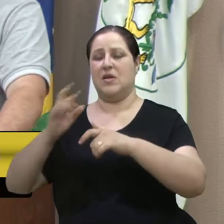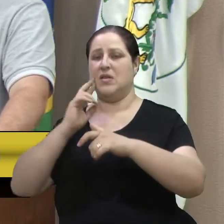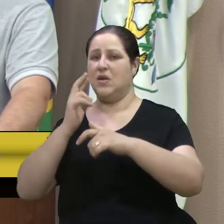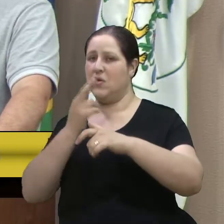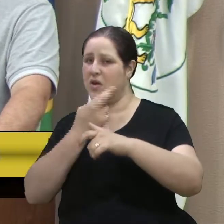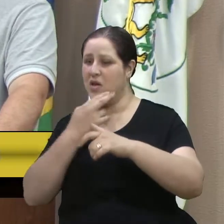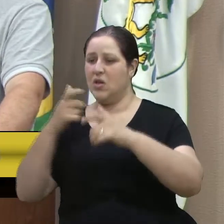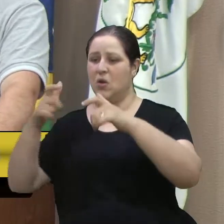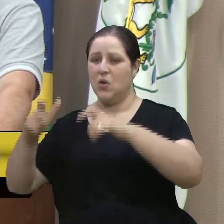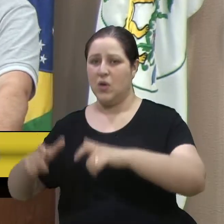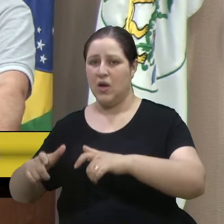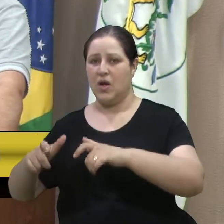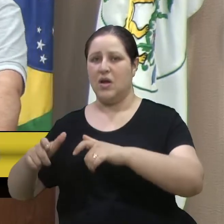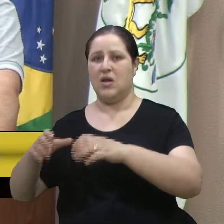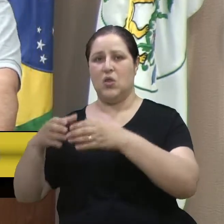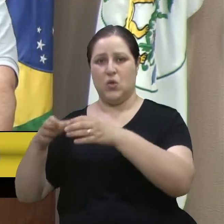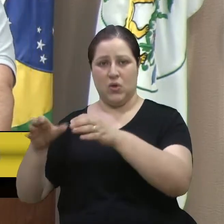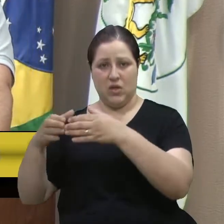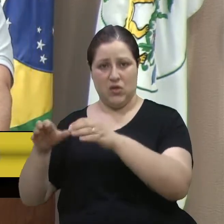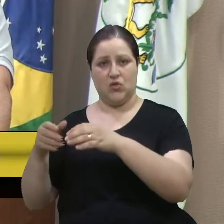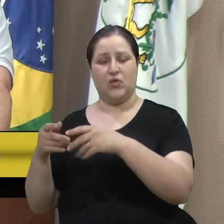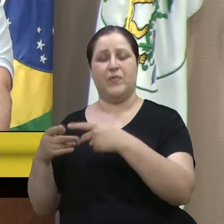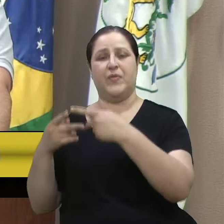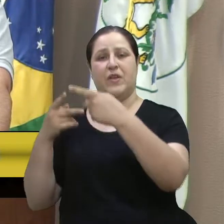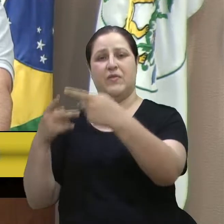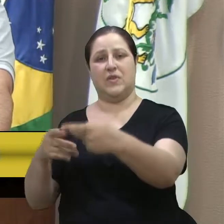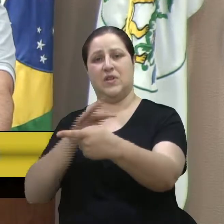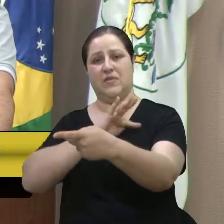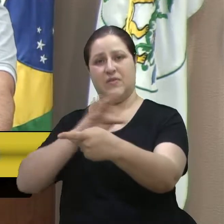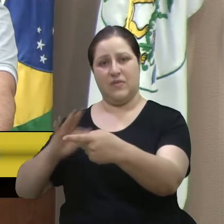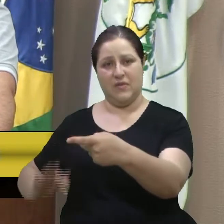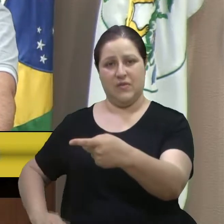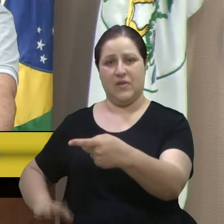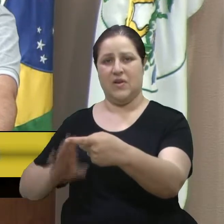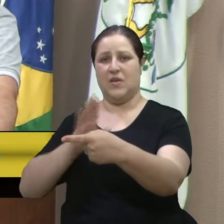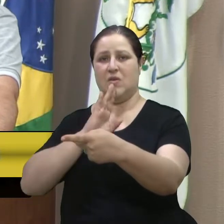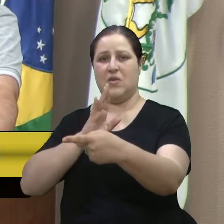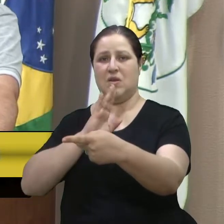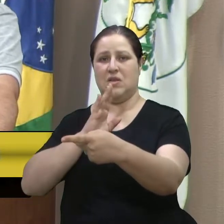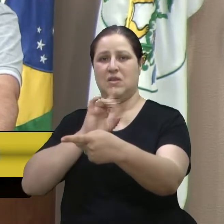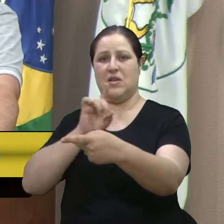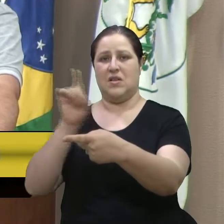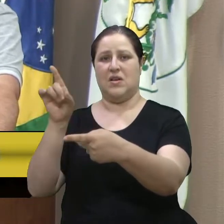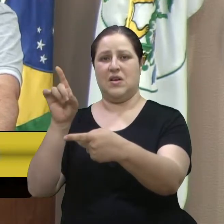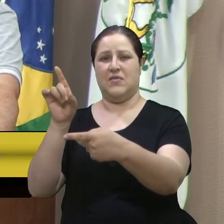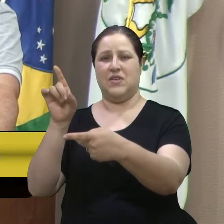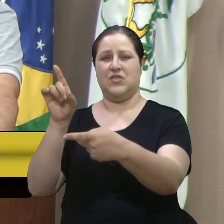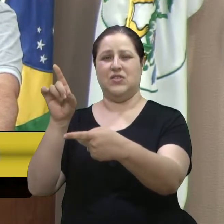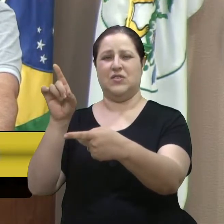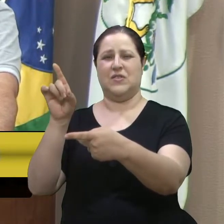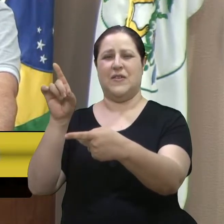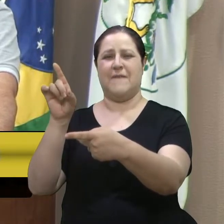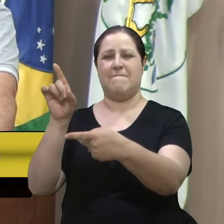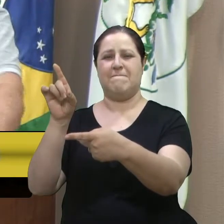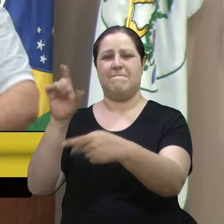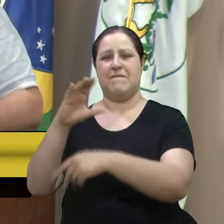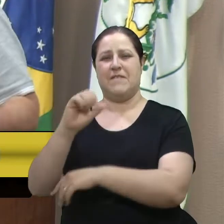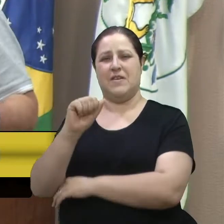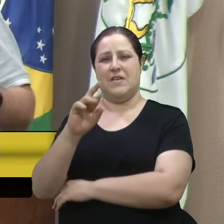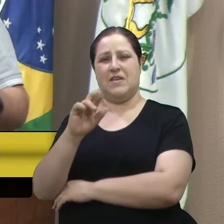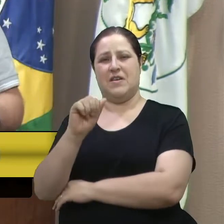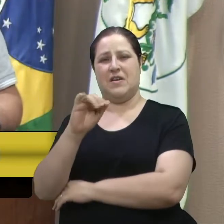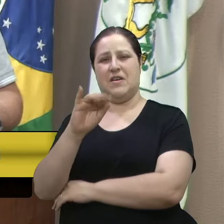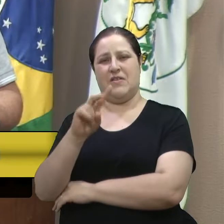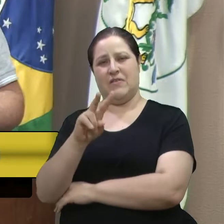Sul, foram à Farroupilha, conhecer Caravaggio. Então, que a gente percebe é que nós temos